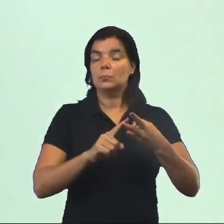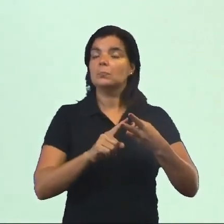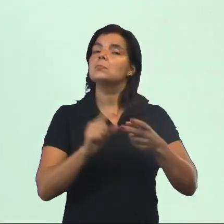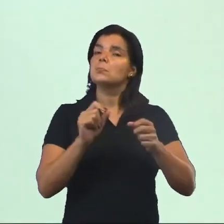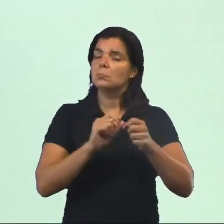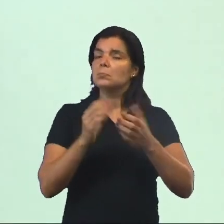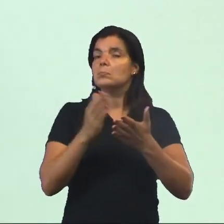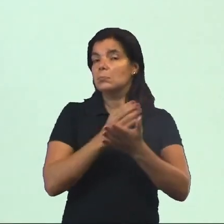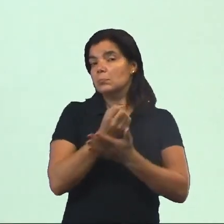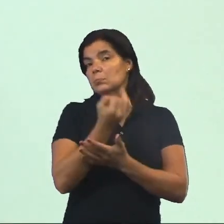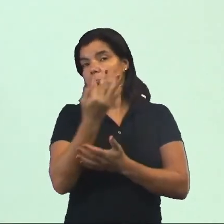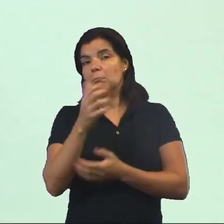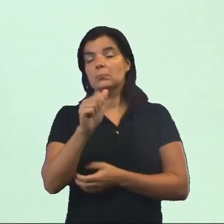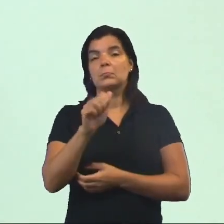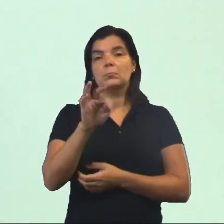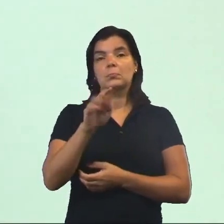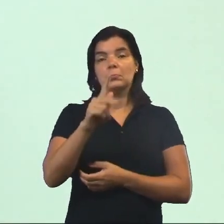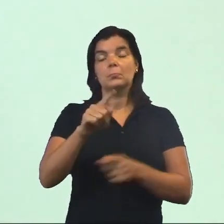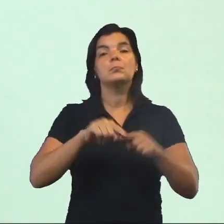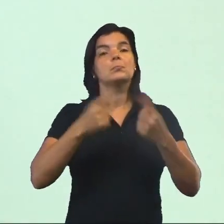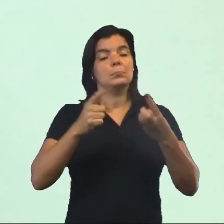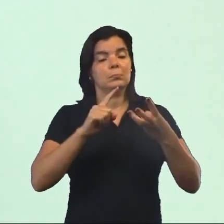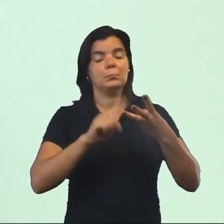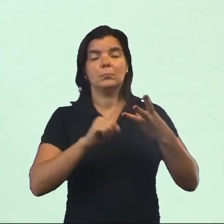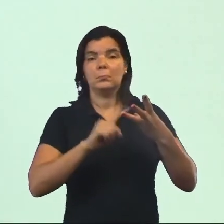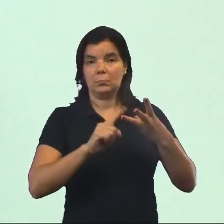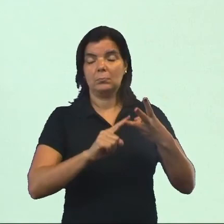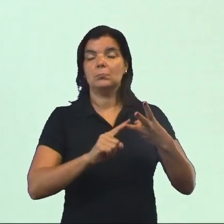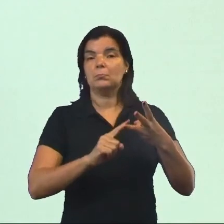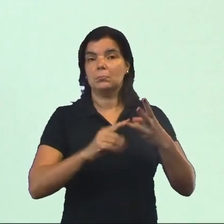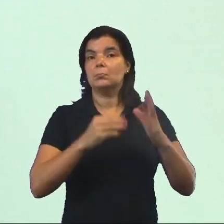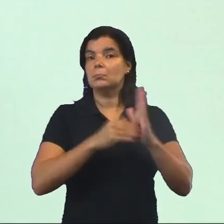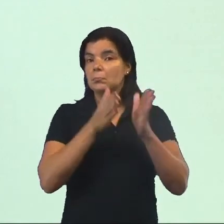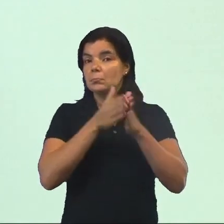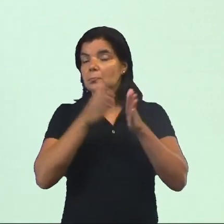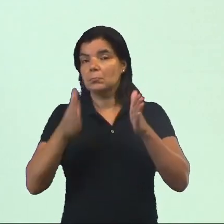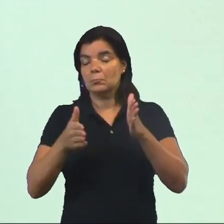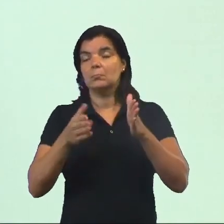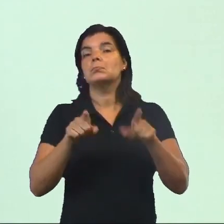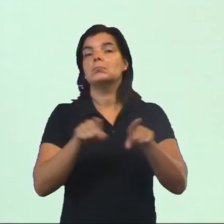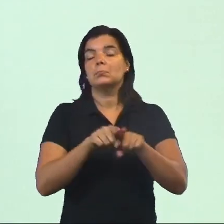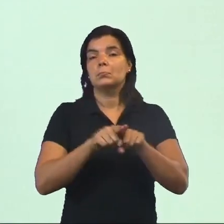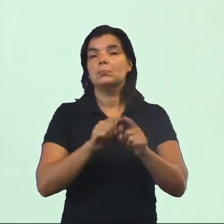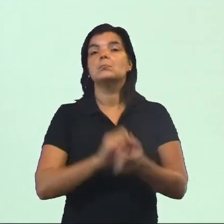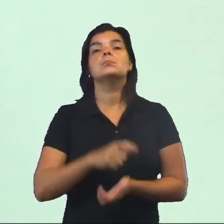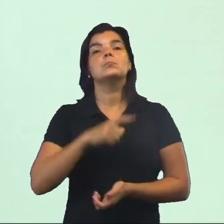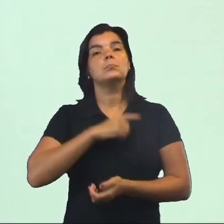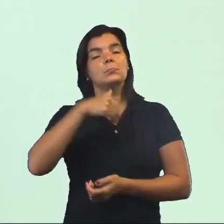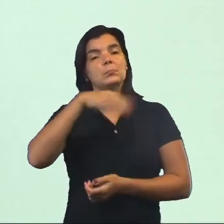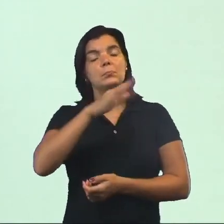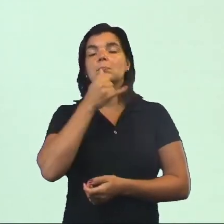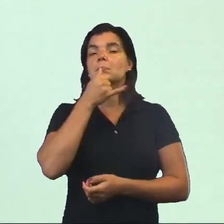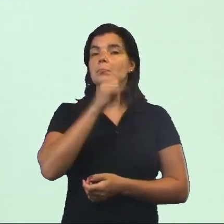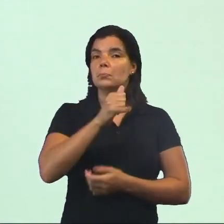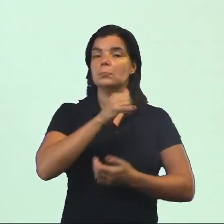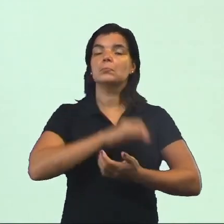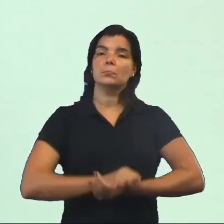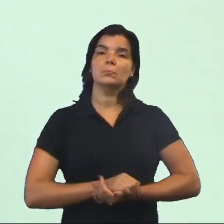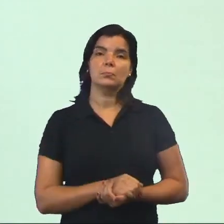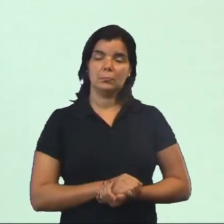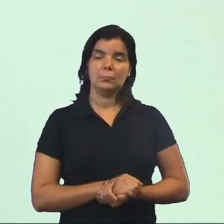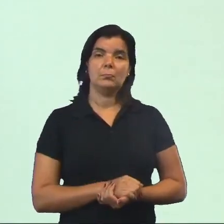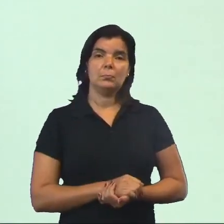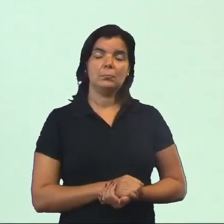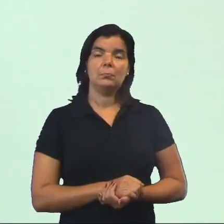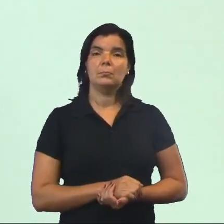alguma quantidade de ATP, mas é na terceira e última fase, na fosforilação oxidativa, em que ocorre a